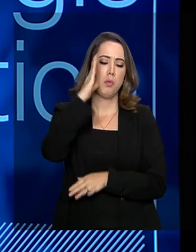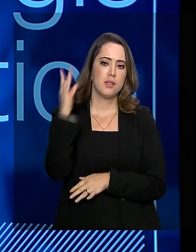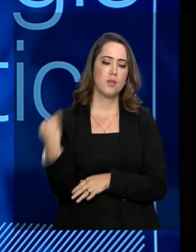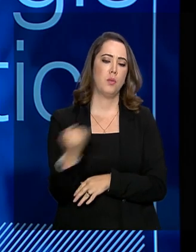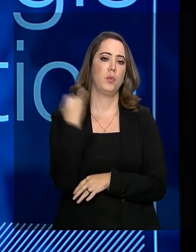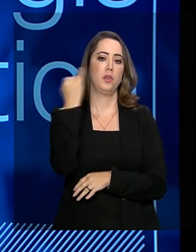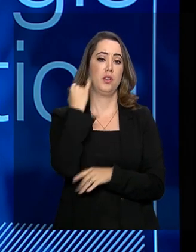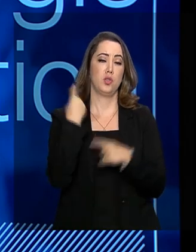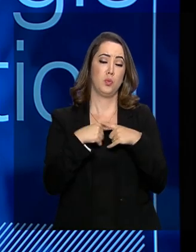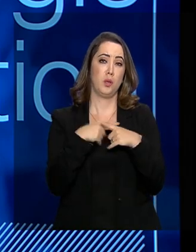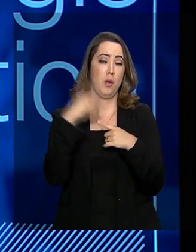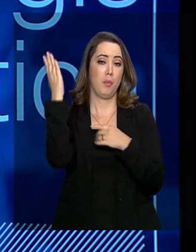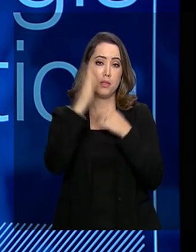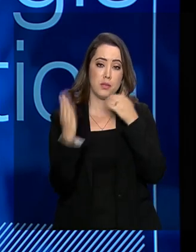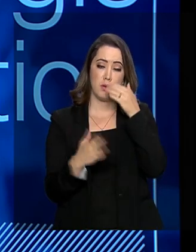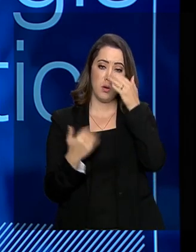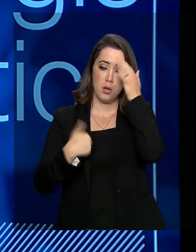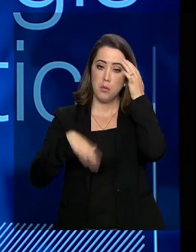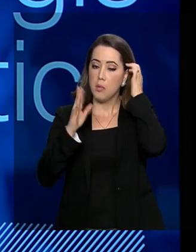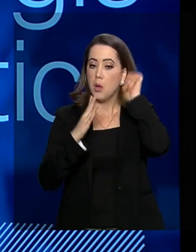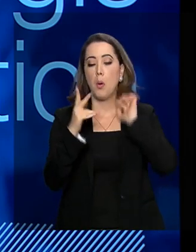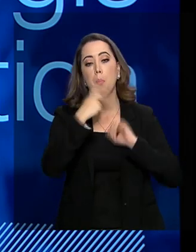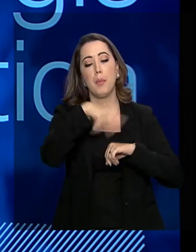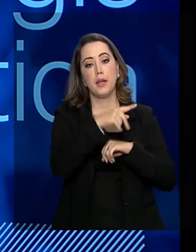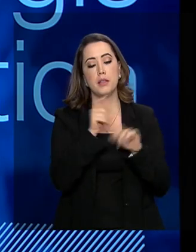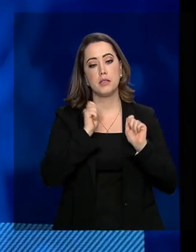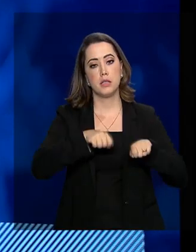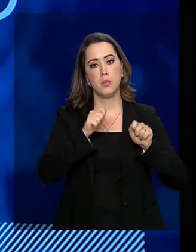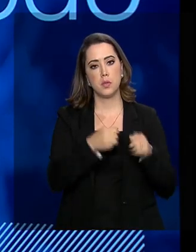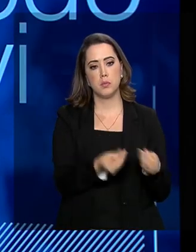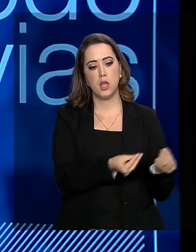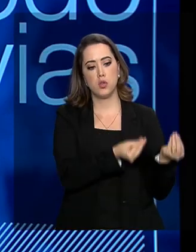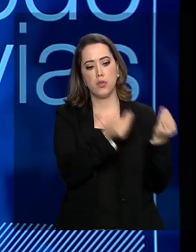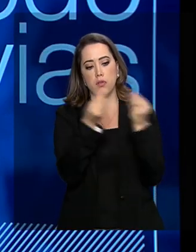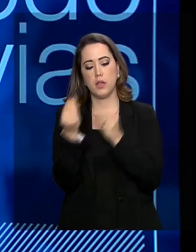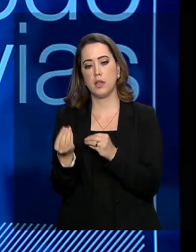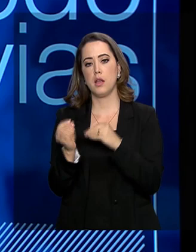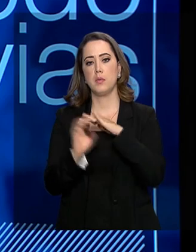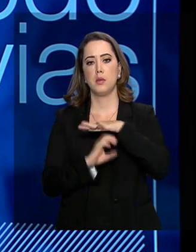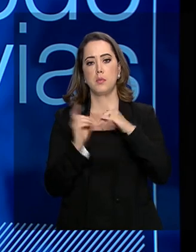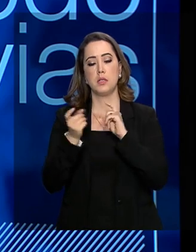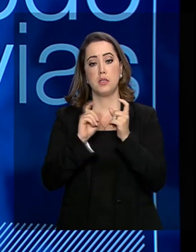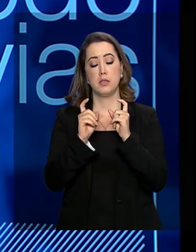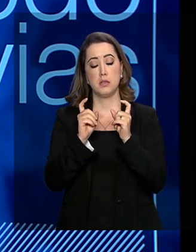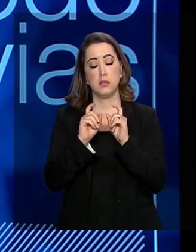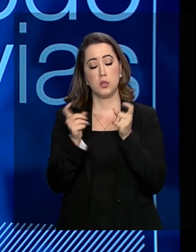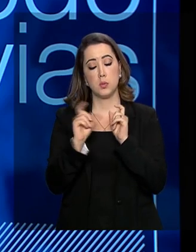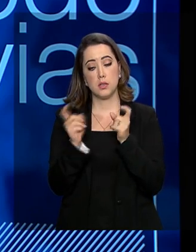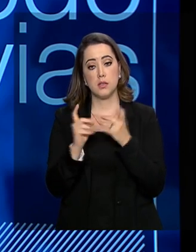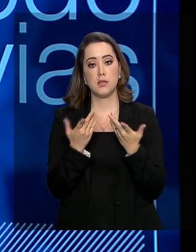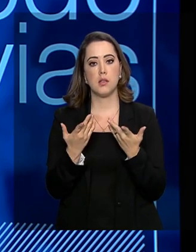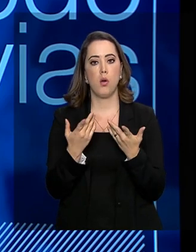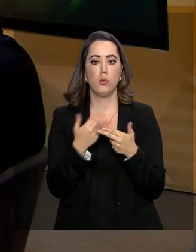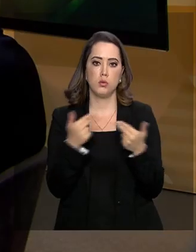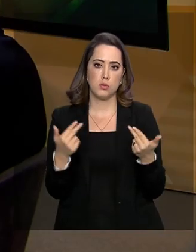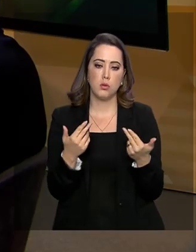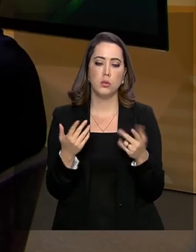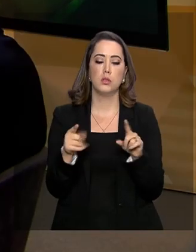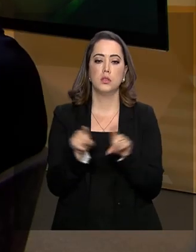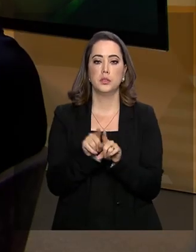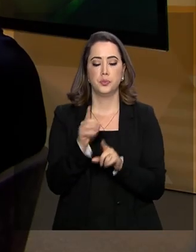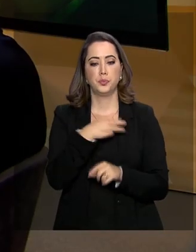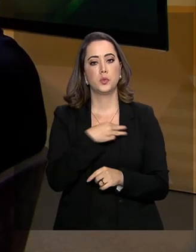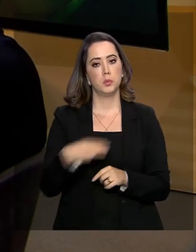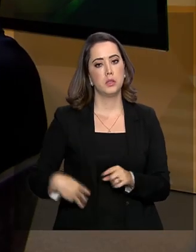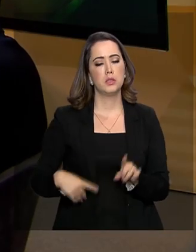a maior carteira de investimentos de concessão do mundo. Então, assim, nós saímos de lá animados. O ministro foi aos Estados Unidos,